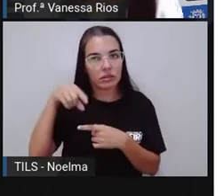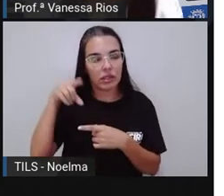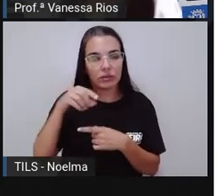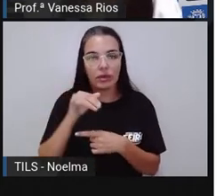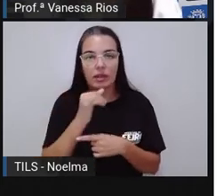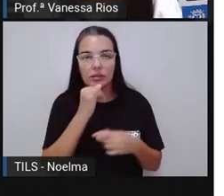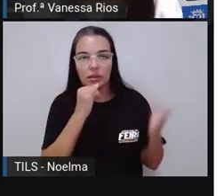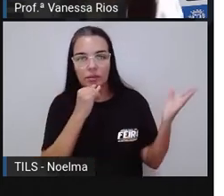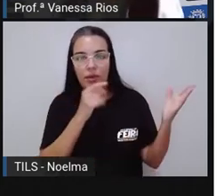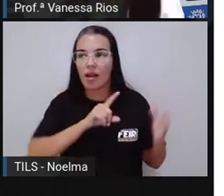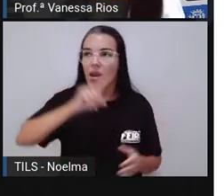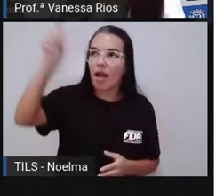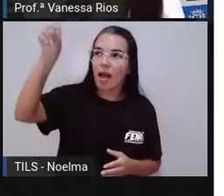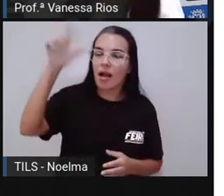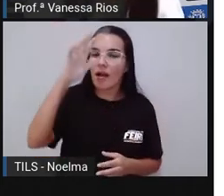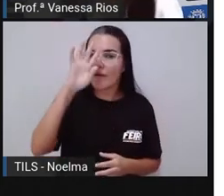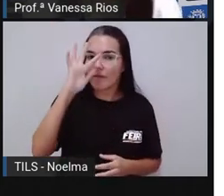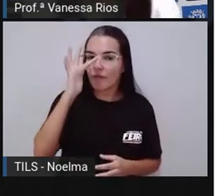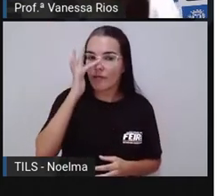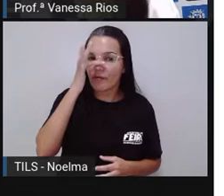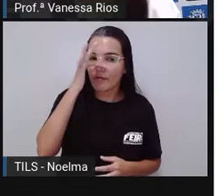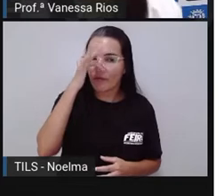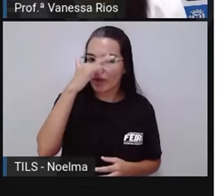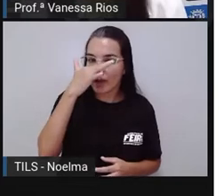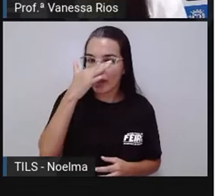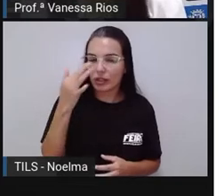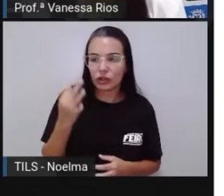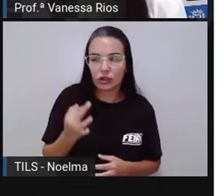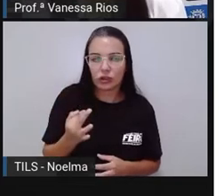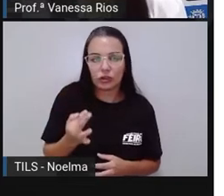Exemplos, lá, pé, dó.